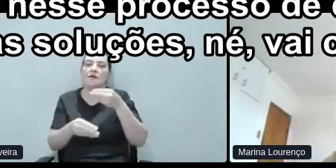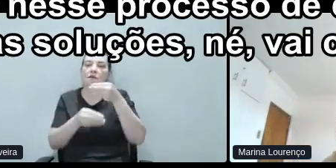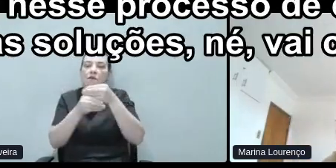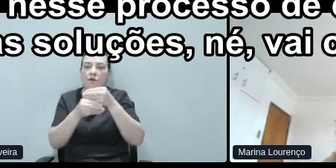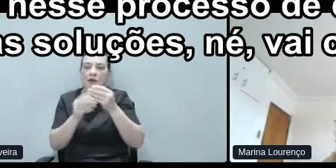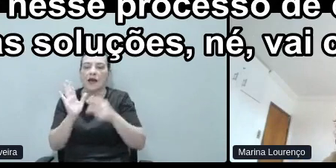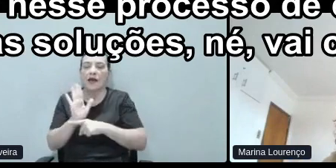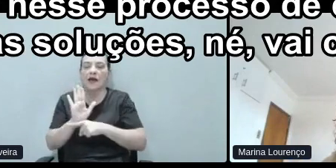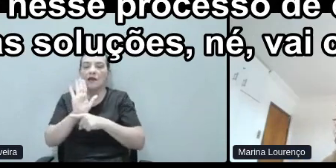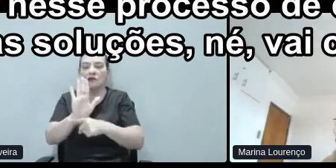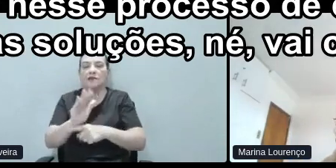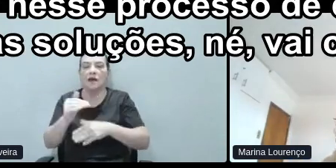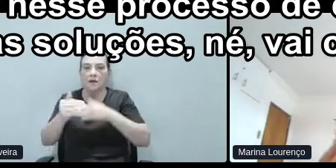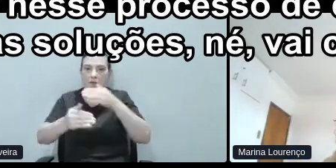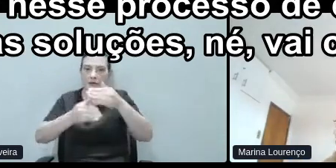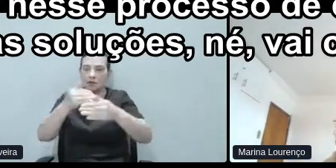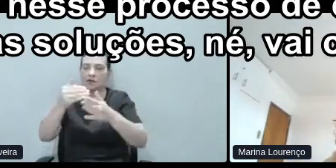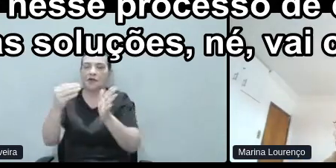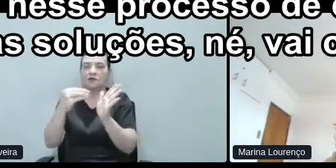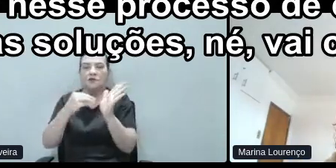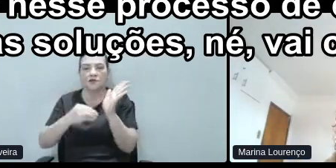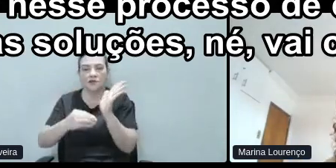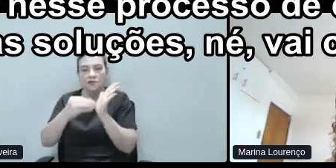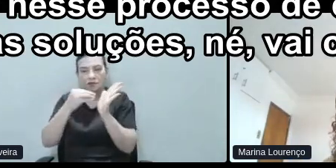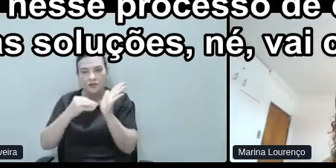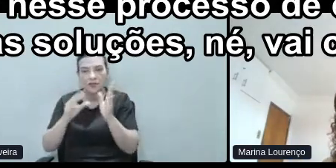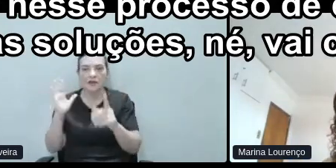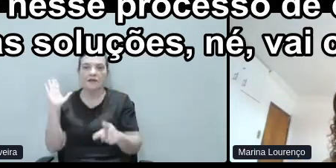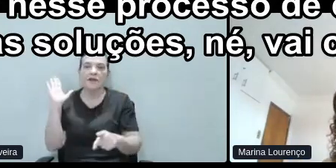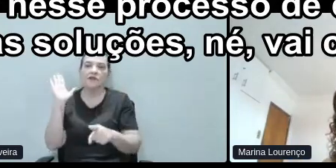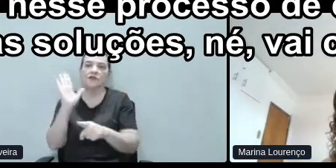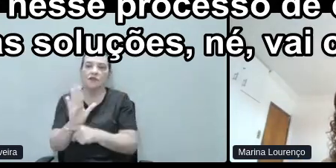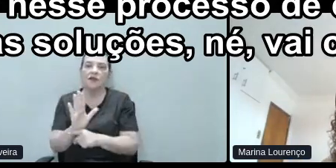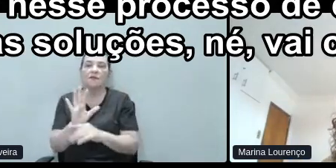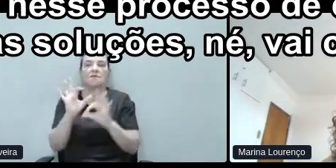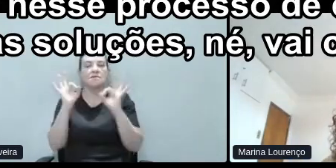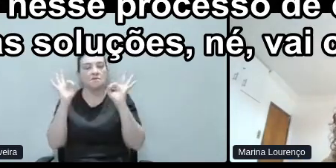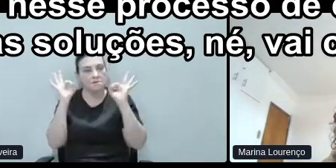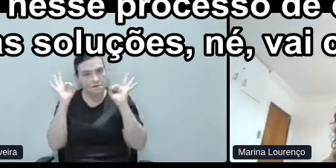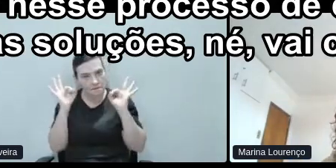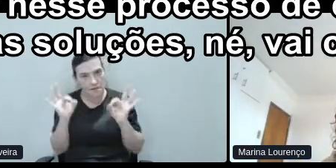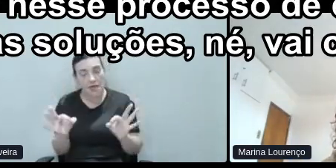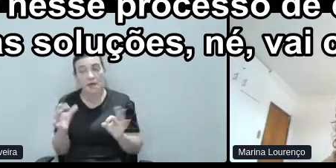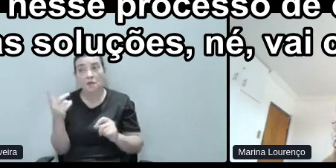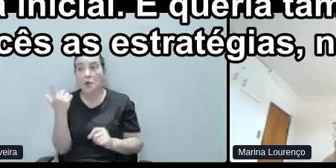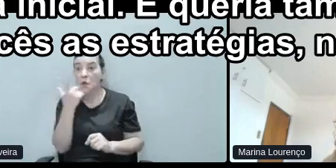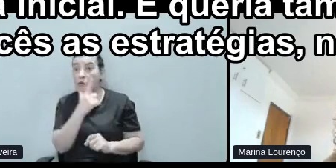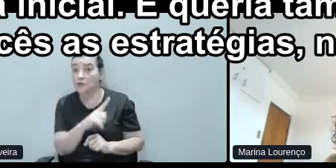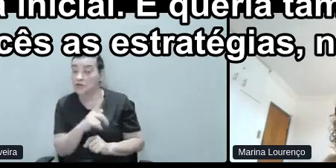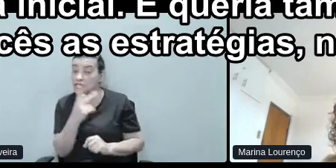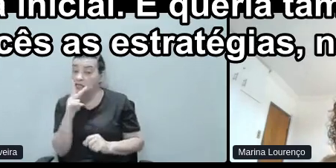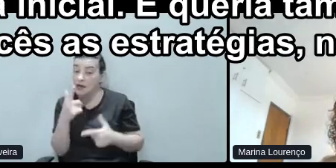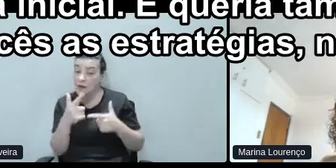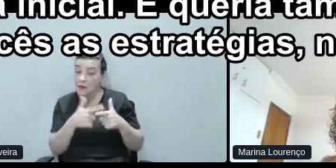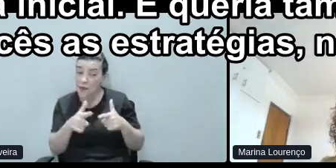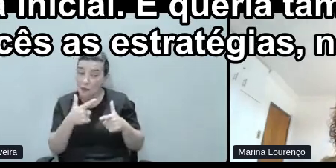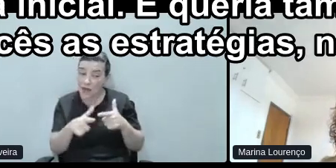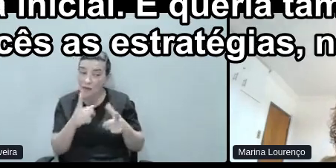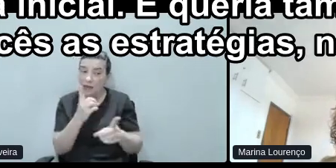processo de design. É isso que vai trazer as soluções, né, vai conseguir resolver o teu problema inicial.